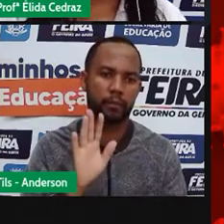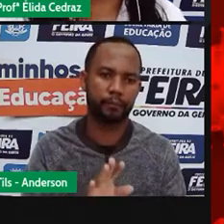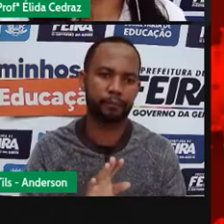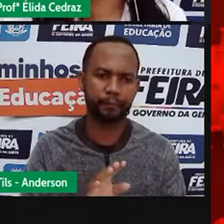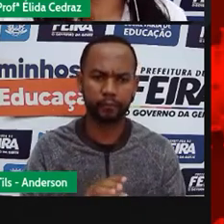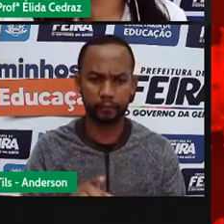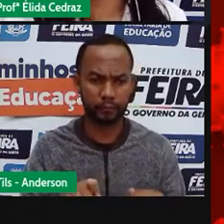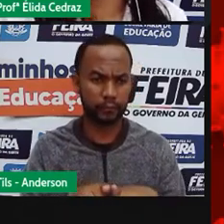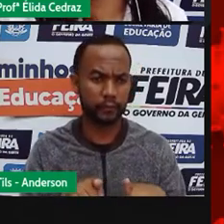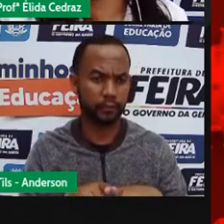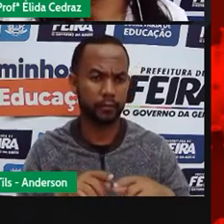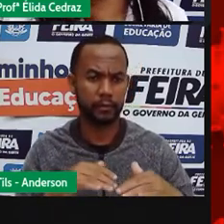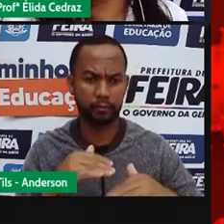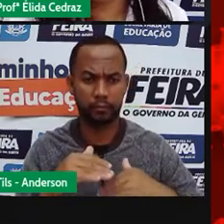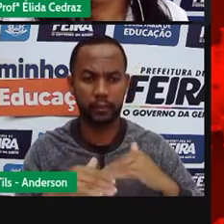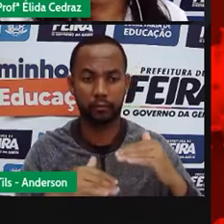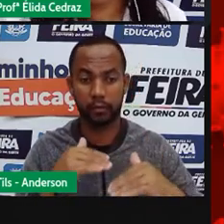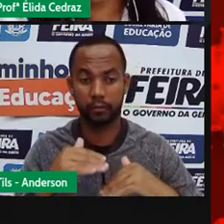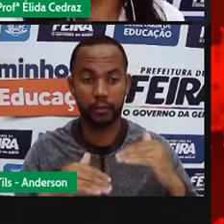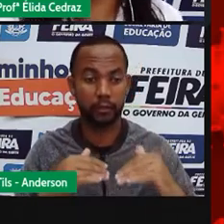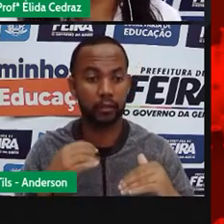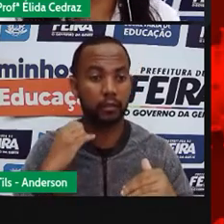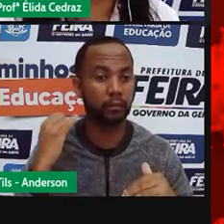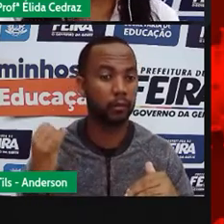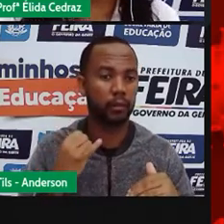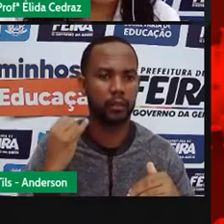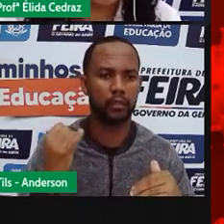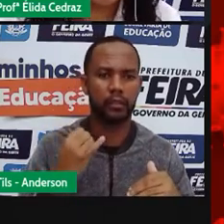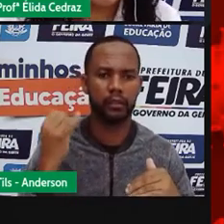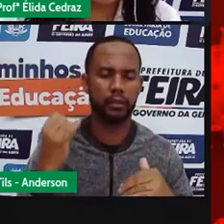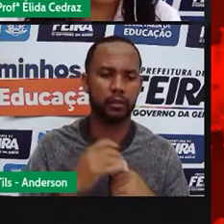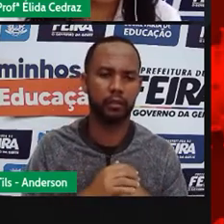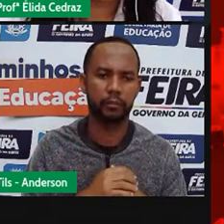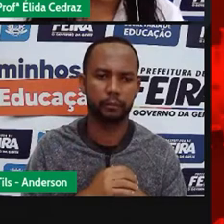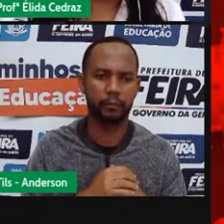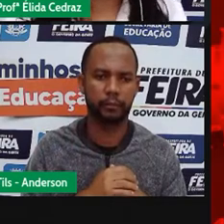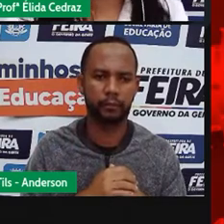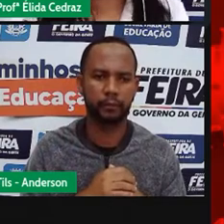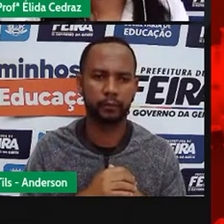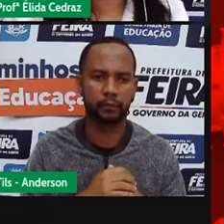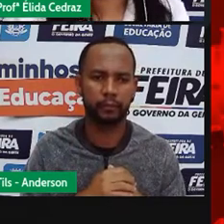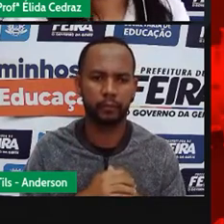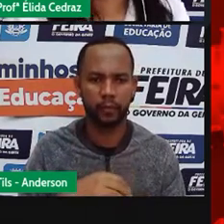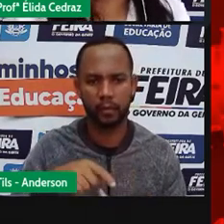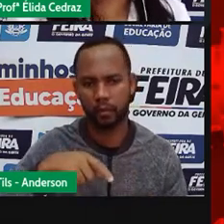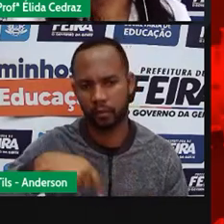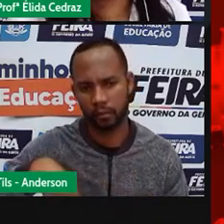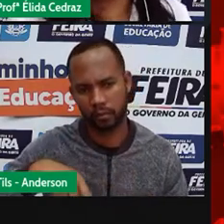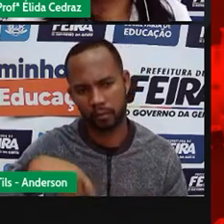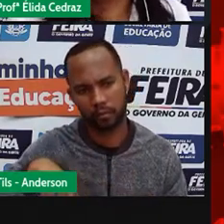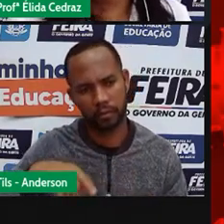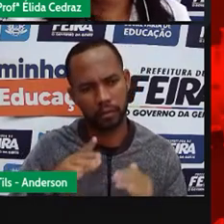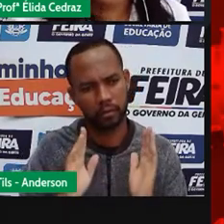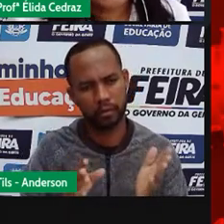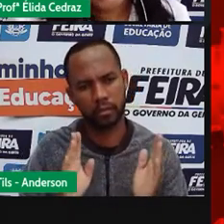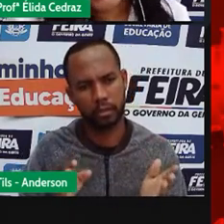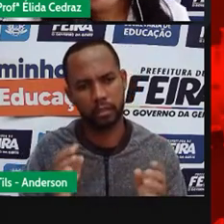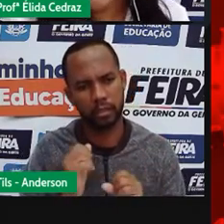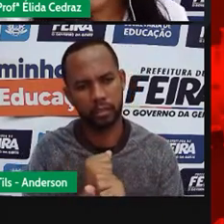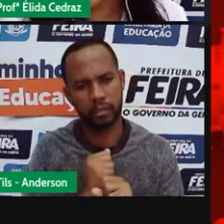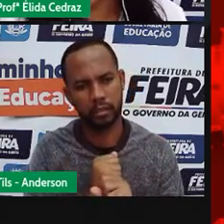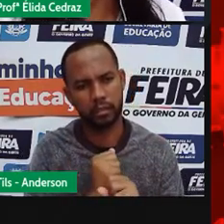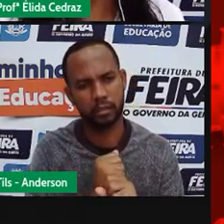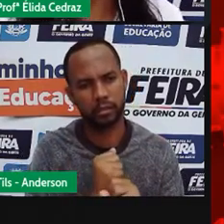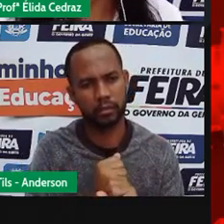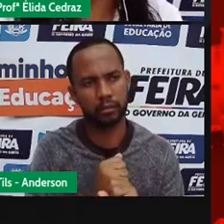imprescindíveis. Tiveram uma importância muito grande durante todo esse período. Nós estamos, desde o início de